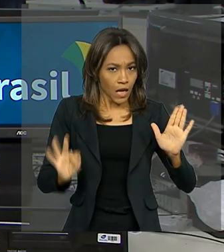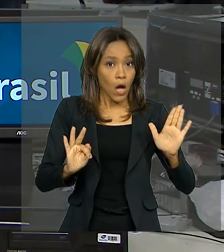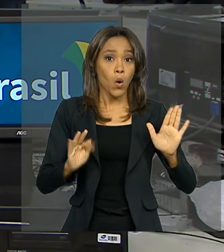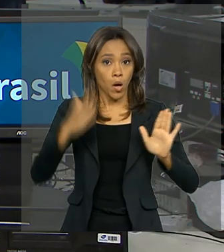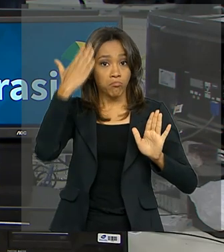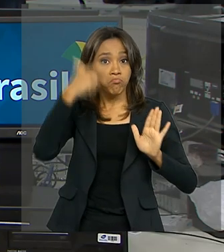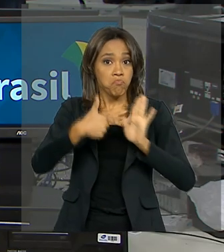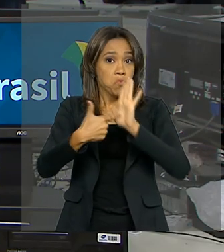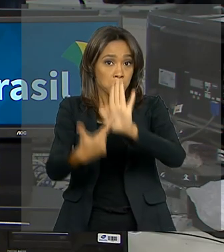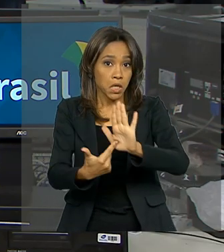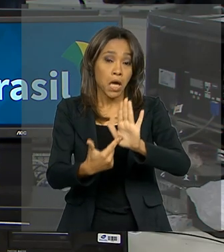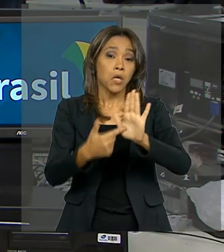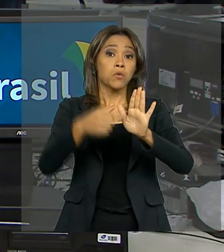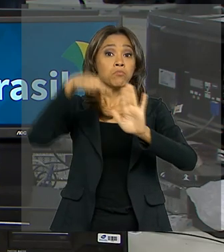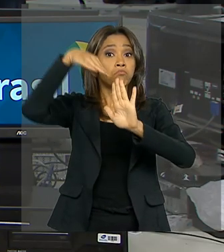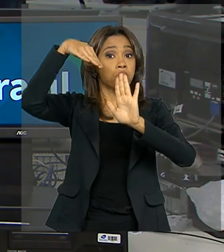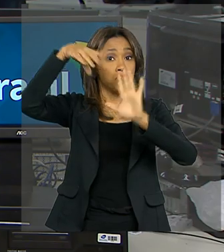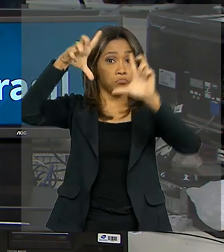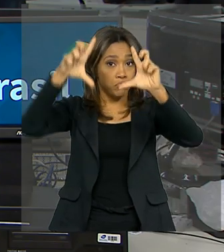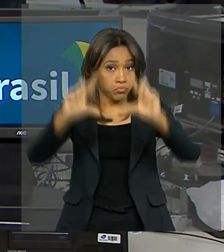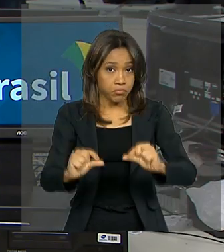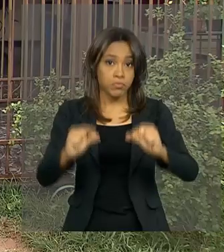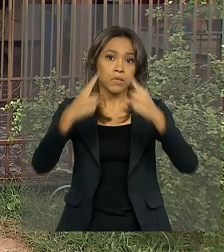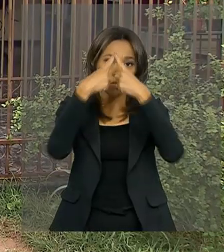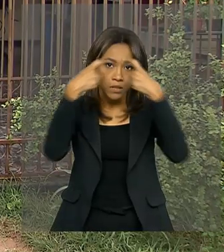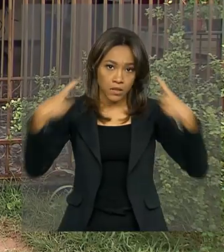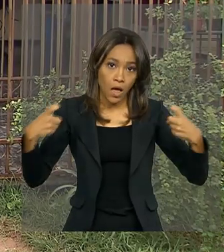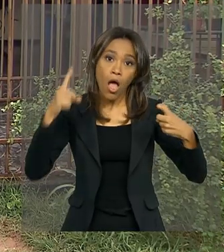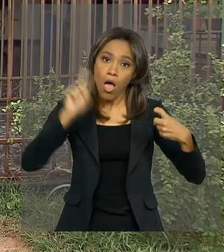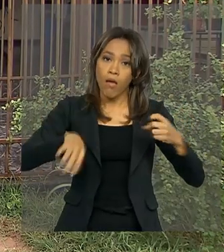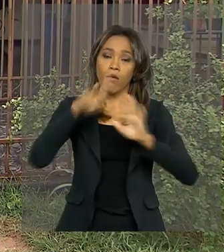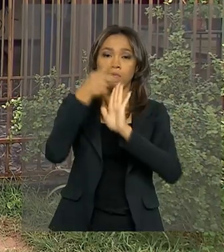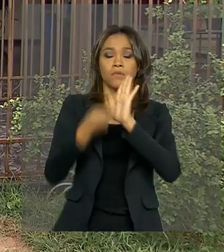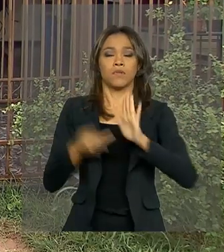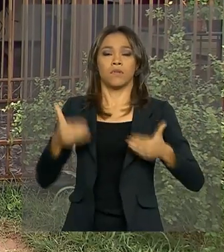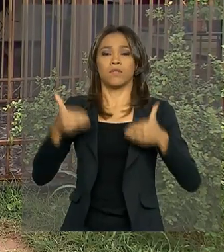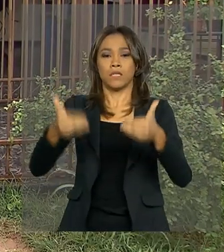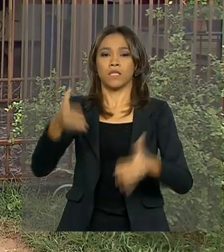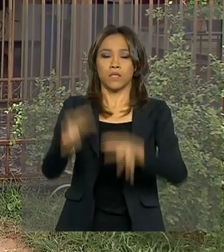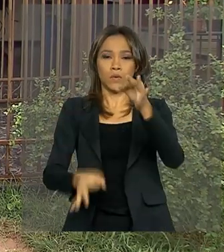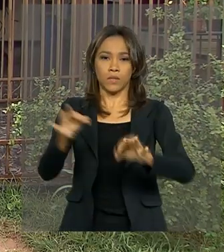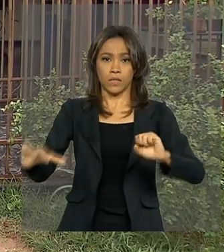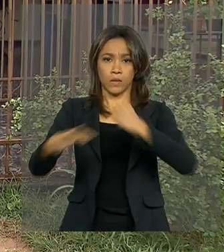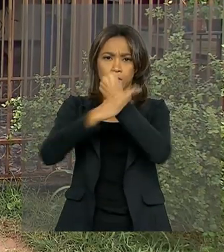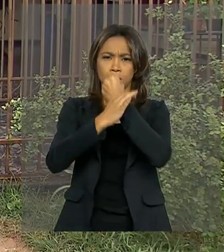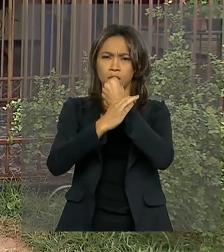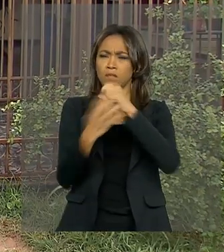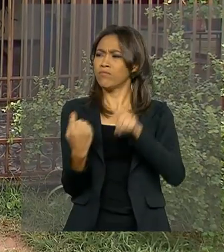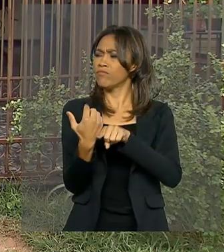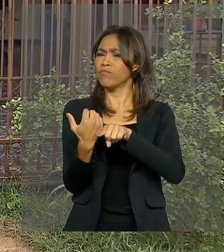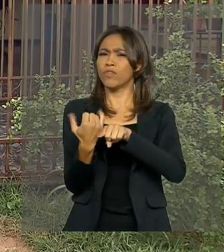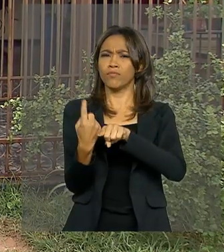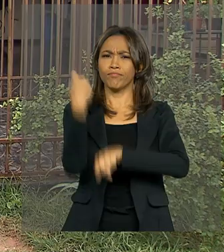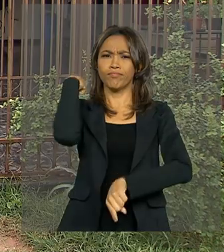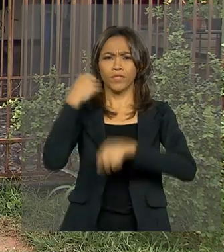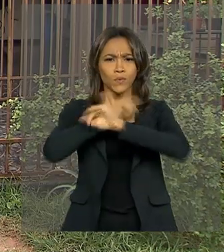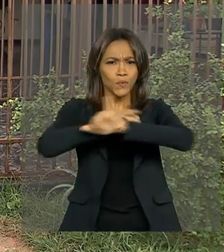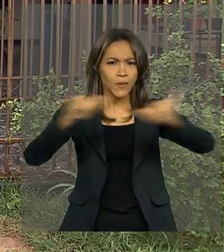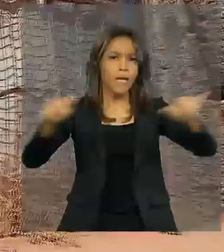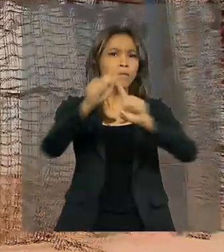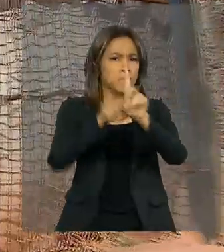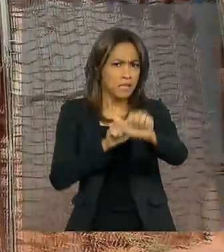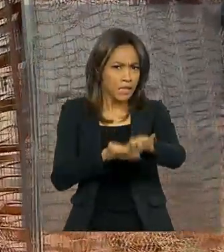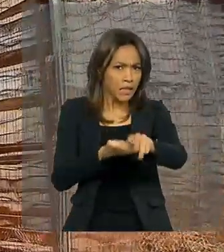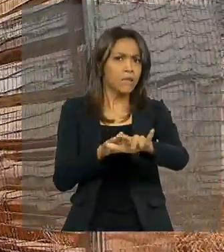queda na criminalidade. O projeto do Ministério da Justiça e Segurança Pública foi lançado em setembro e já conta com um balanço